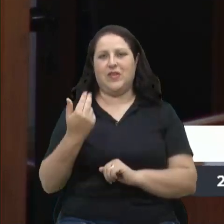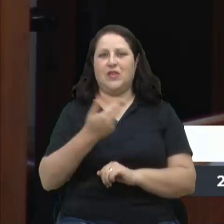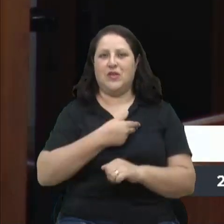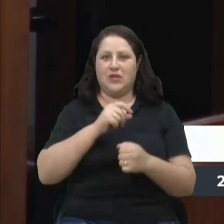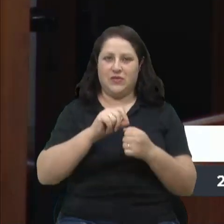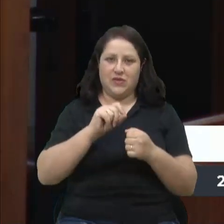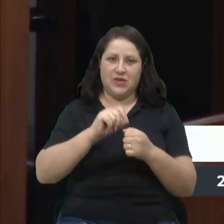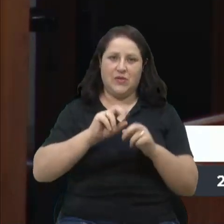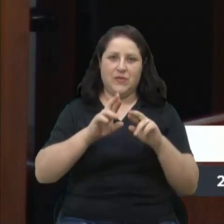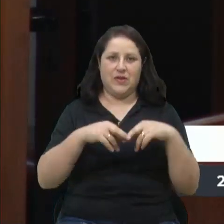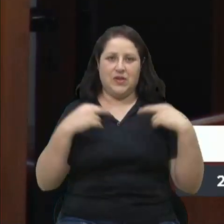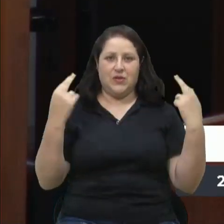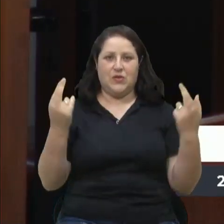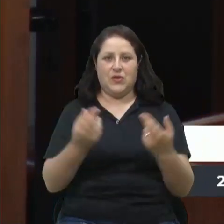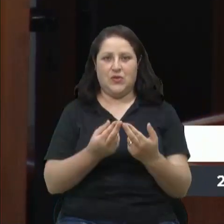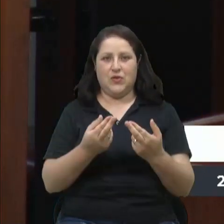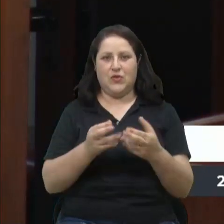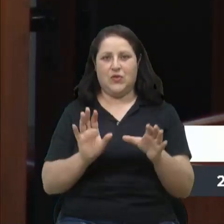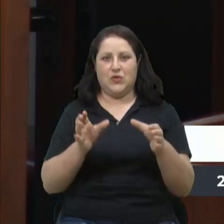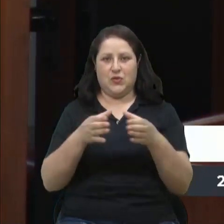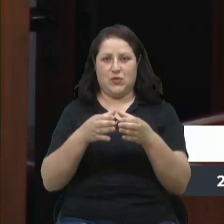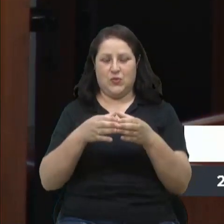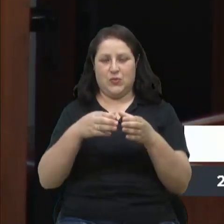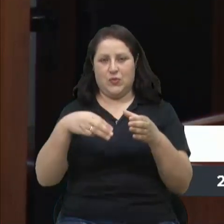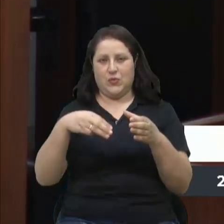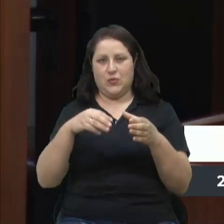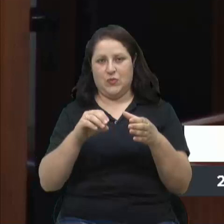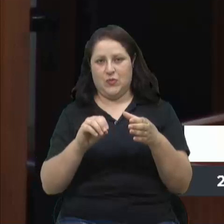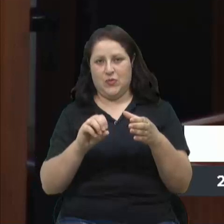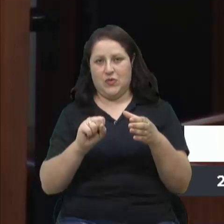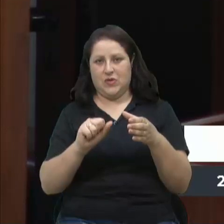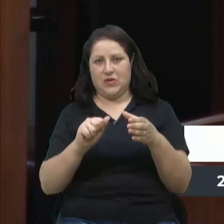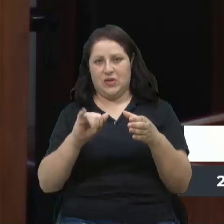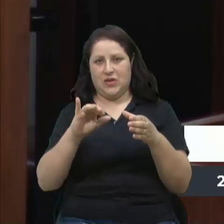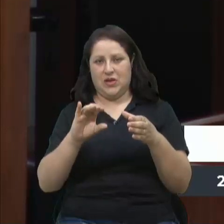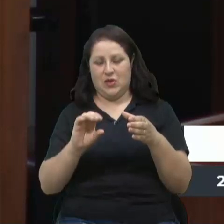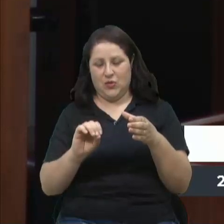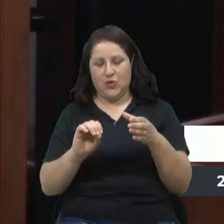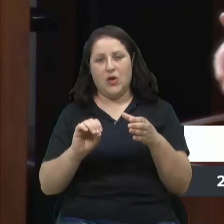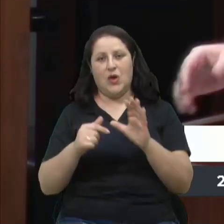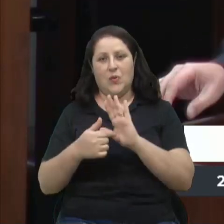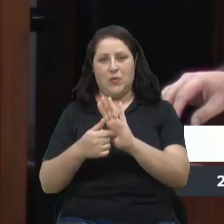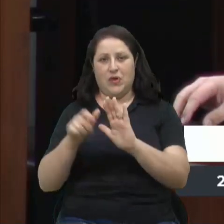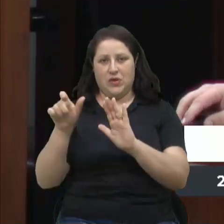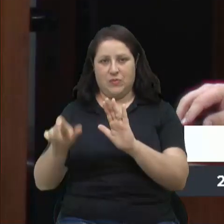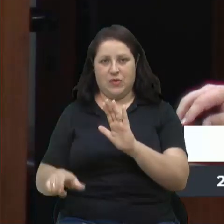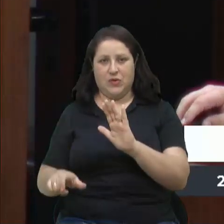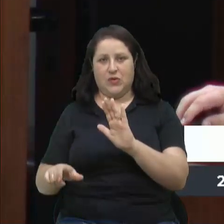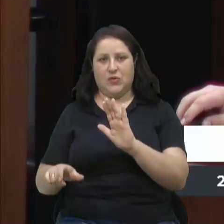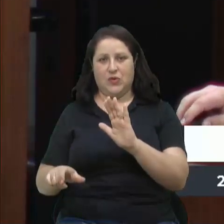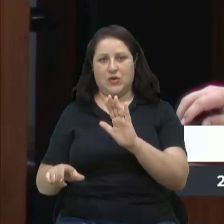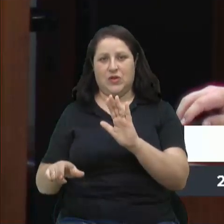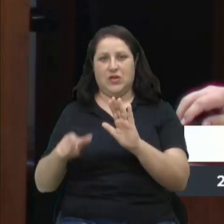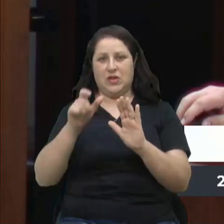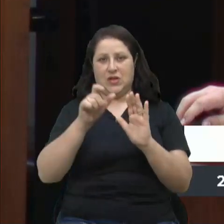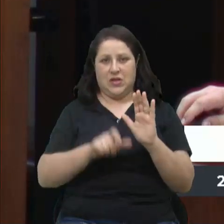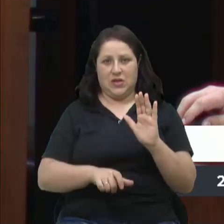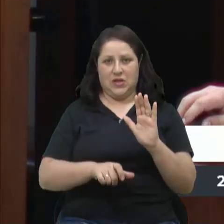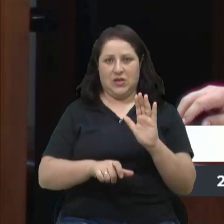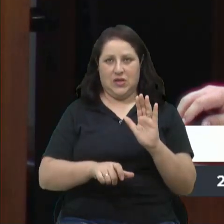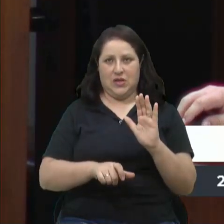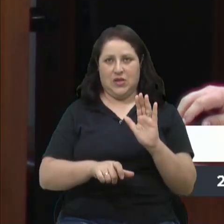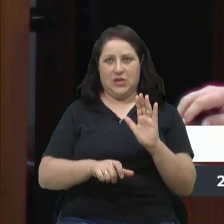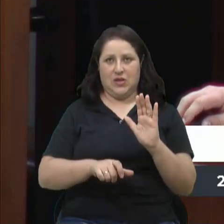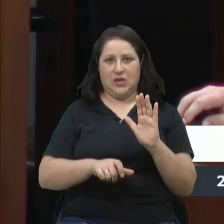reuniões com o mosaico, onde nós apresentamos o secretário de urbanismo e o secretário de turismo, o João Eves e o Ricardo